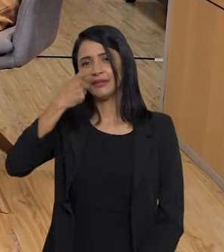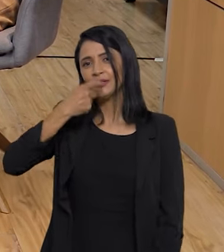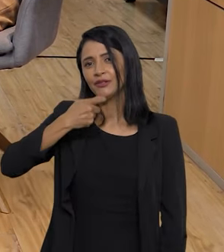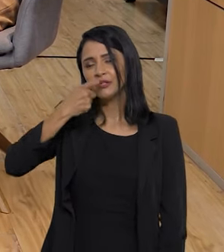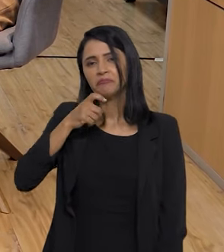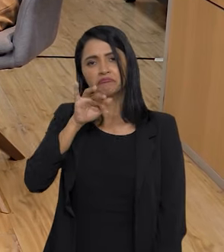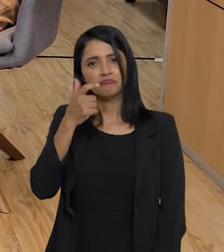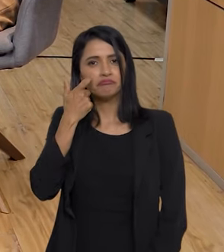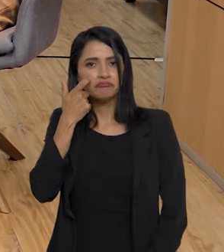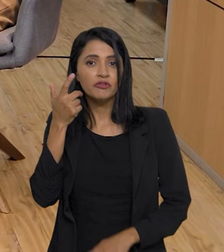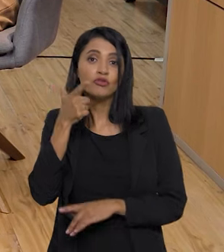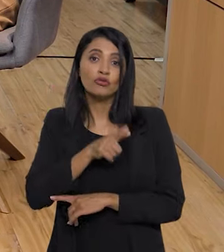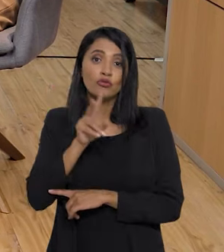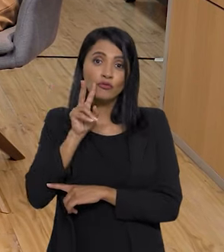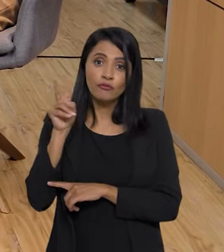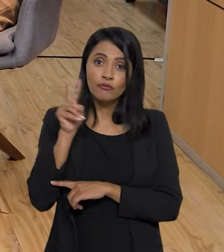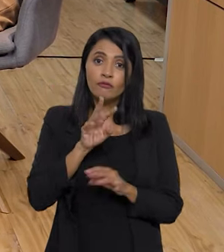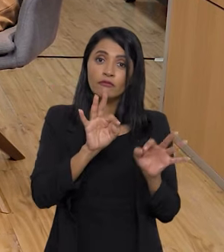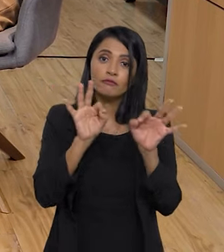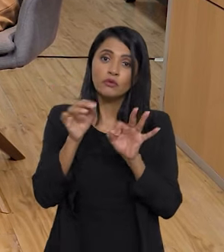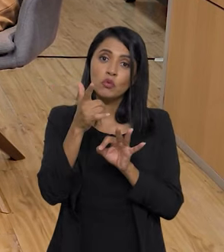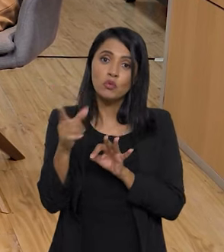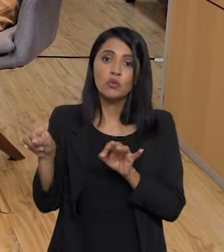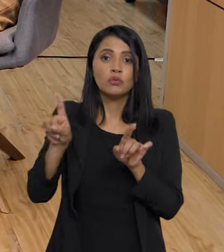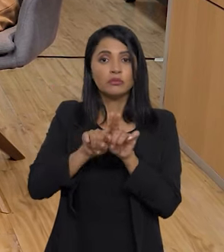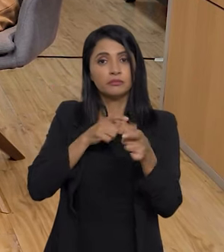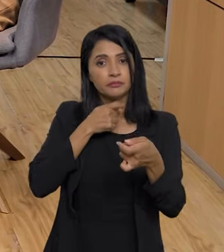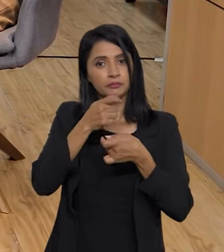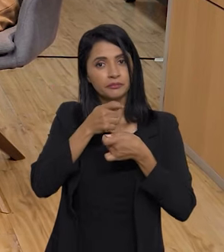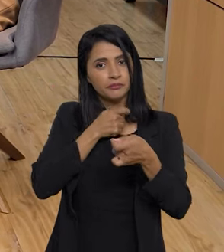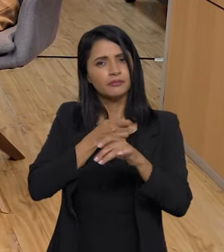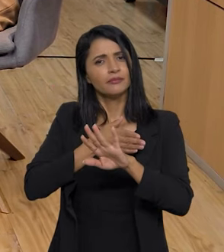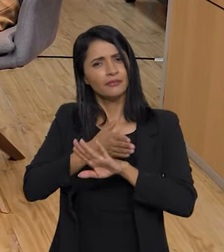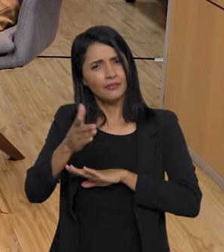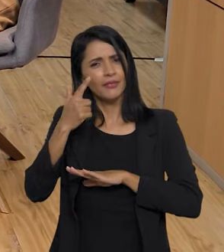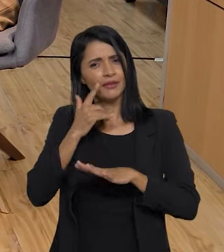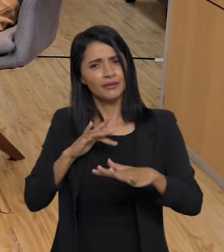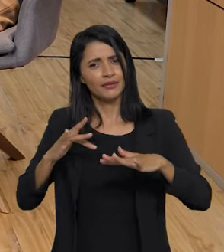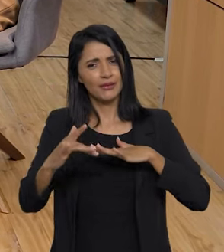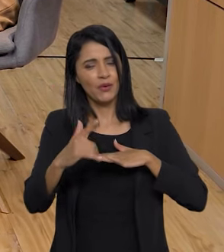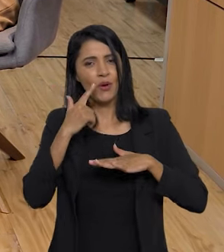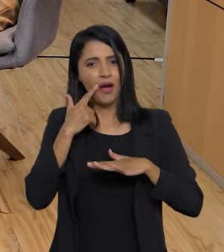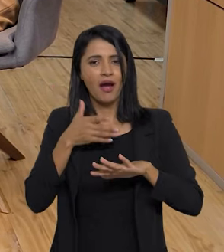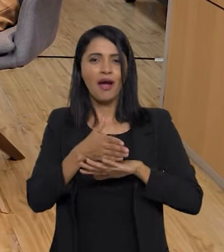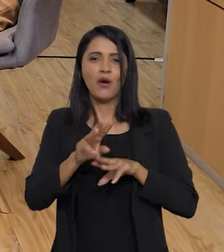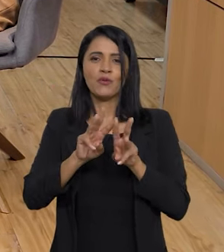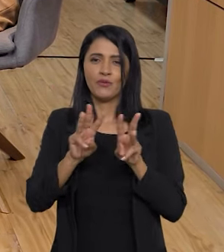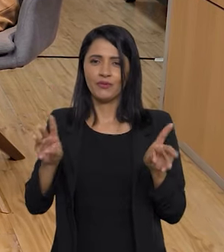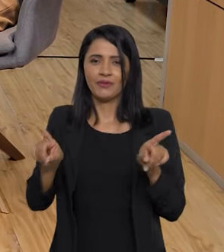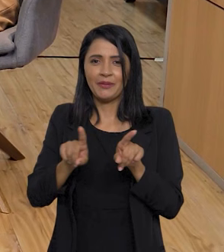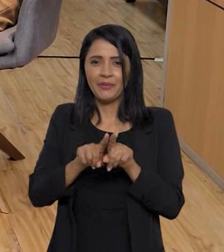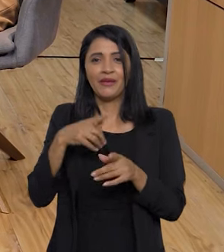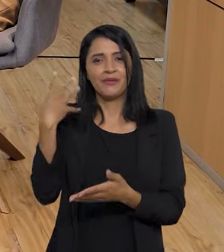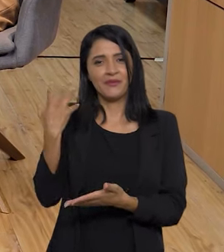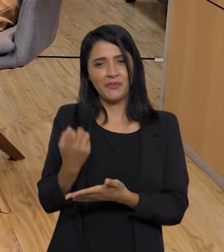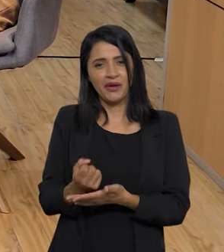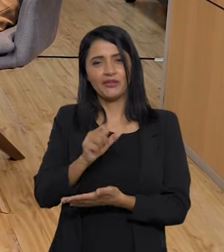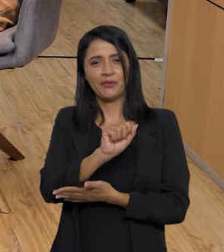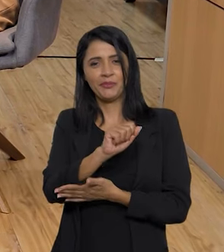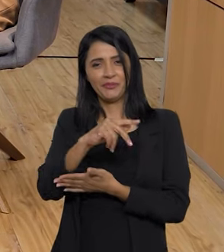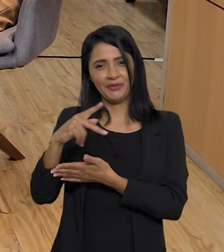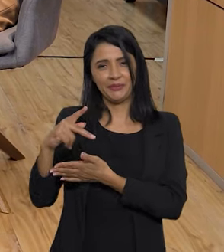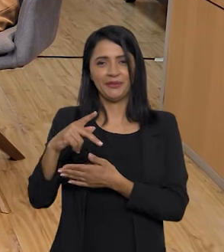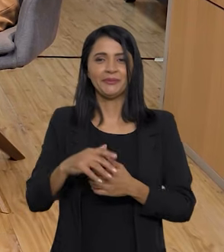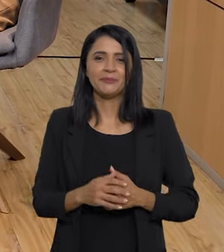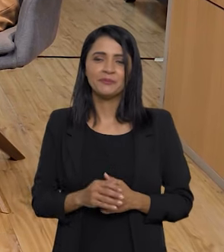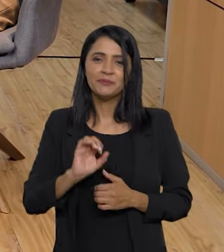Paulo Teixeira. Se você quiser rever esta ou outras entrevistas, siga as nossas redes, acesse o nosso site e baixe o nosso